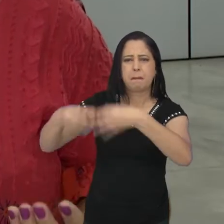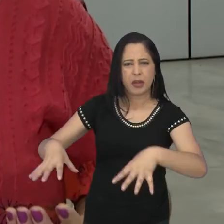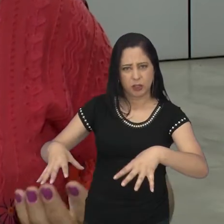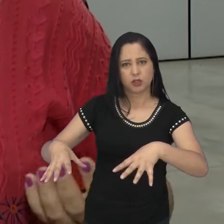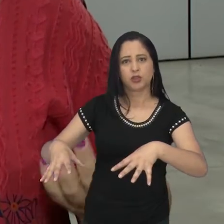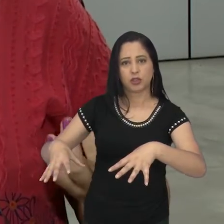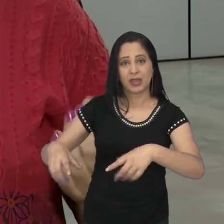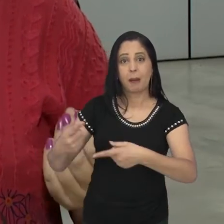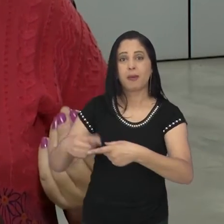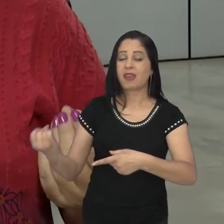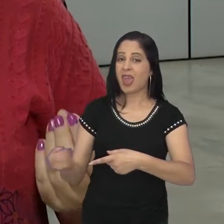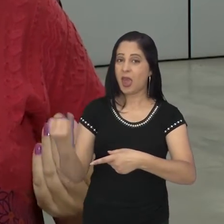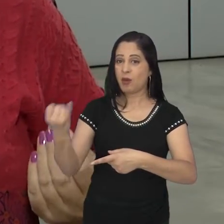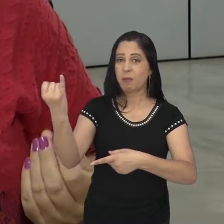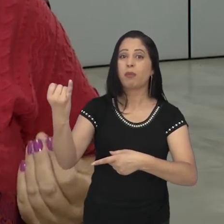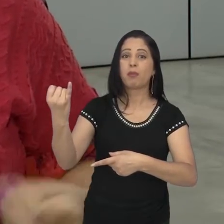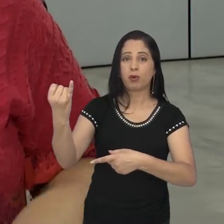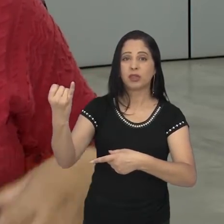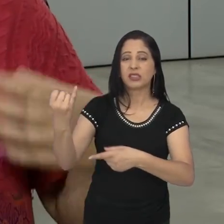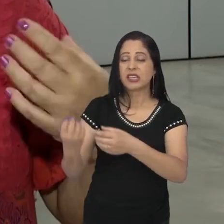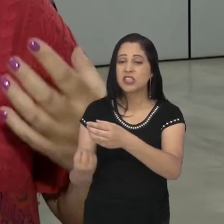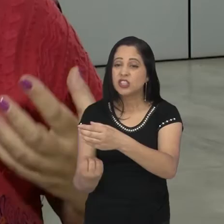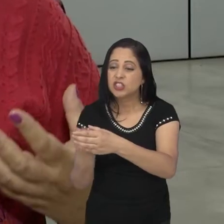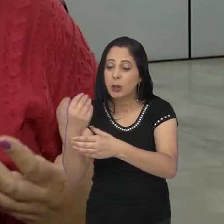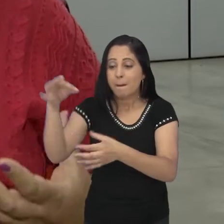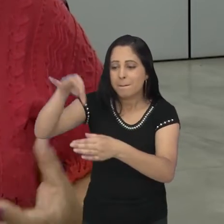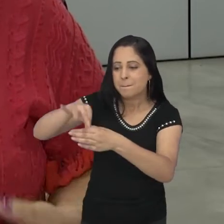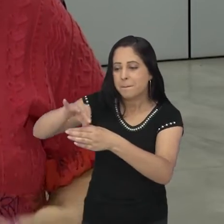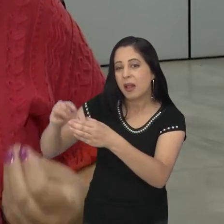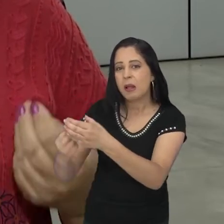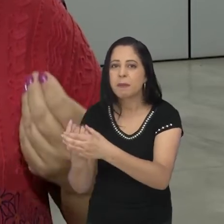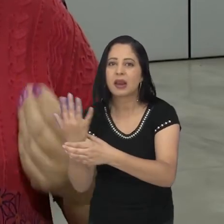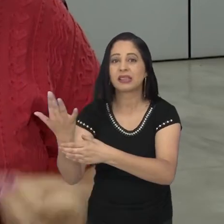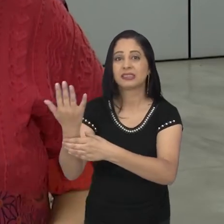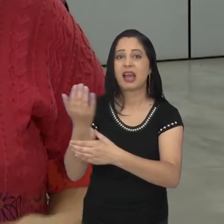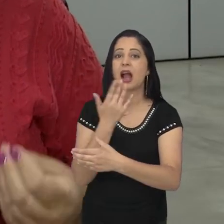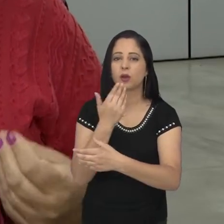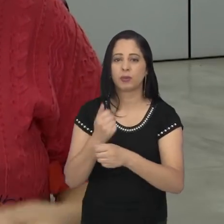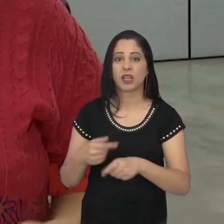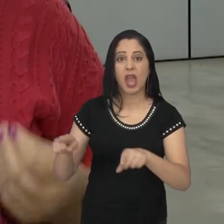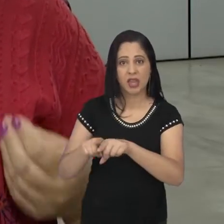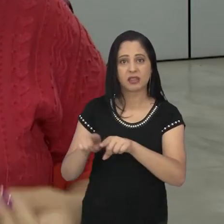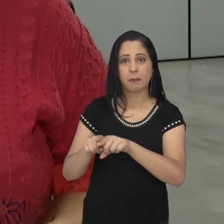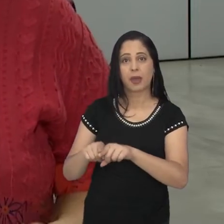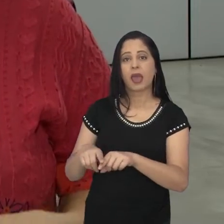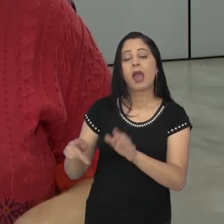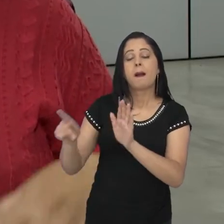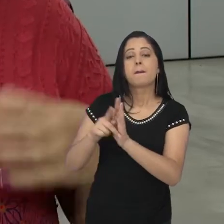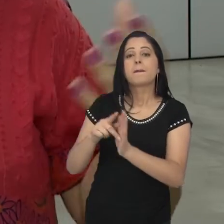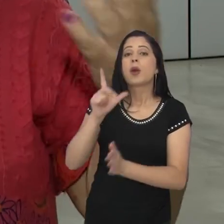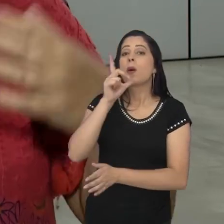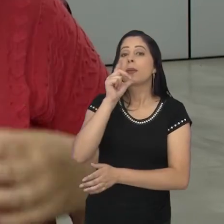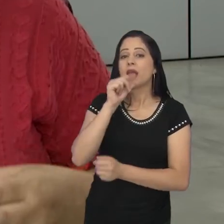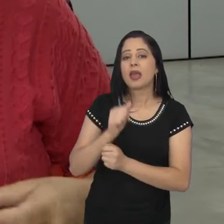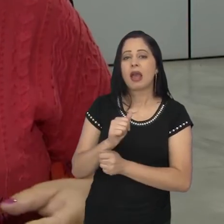que é importantíssimo na produção de alimentos, que é importantíssimo na formação também de água,